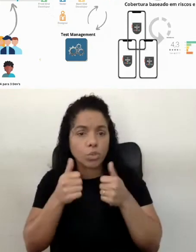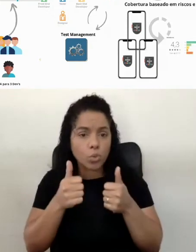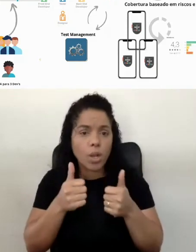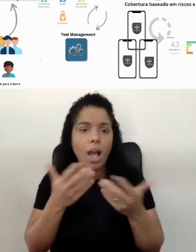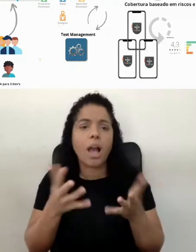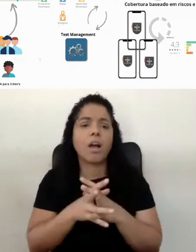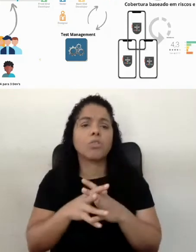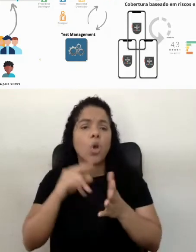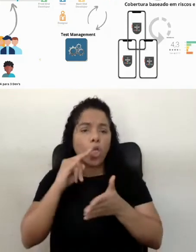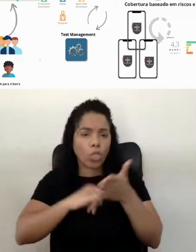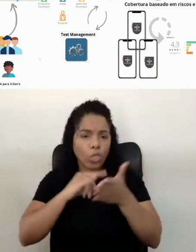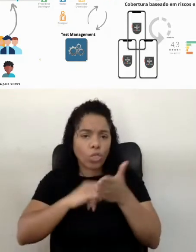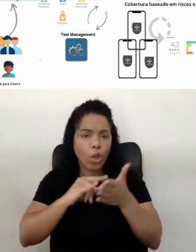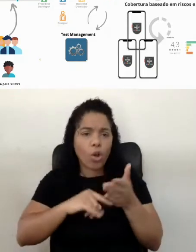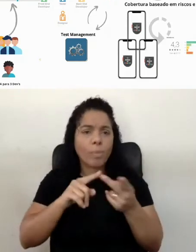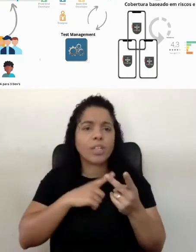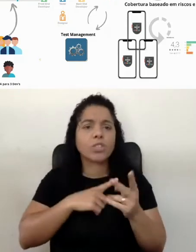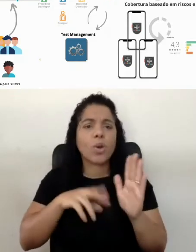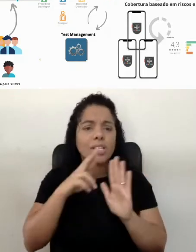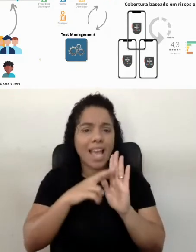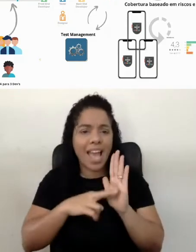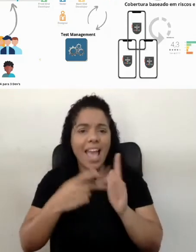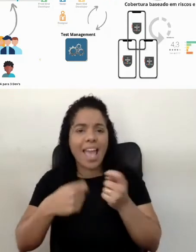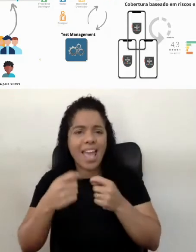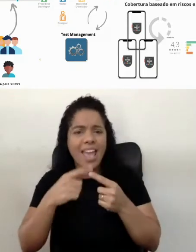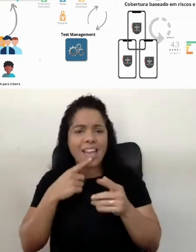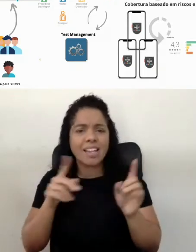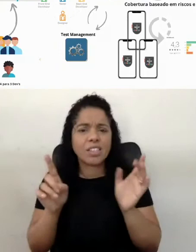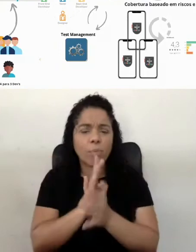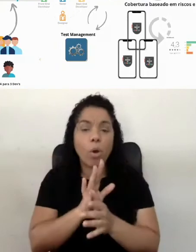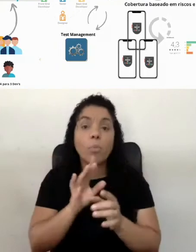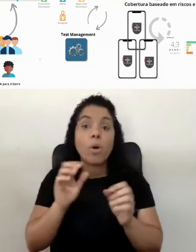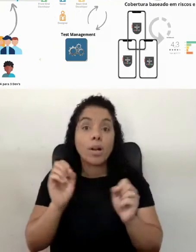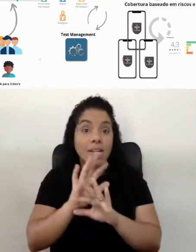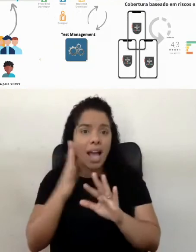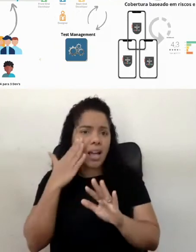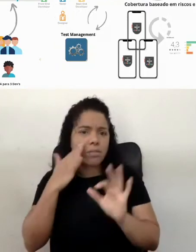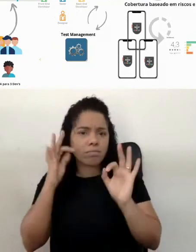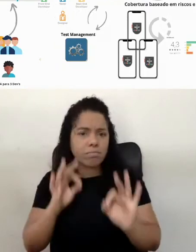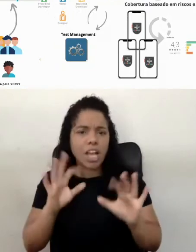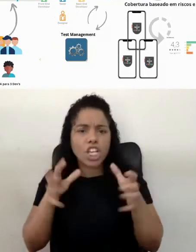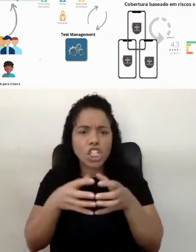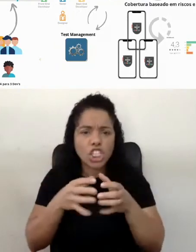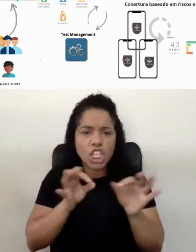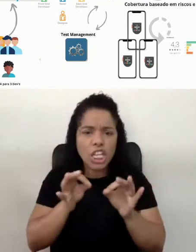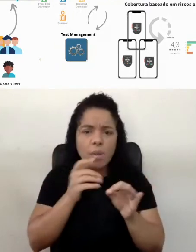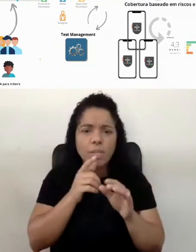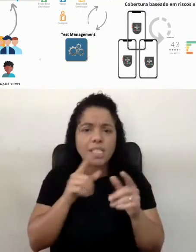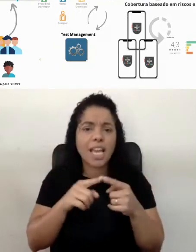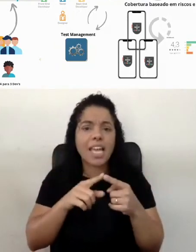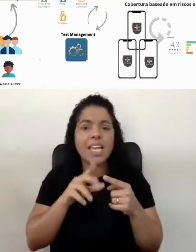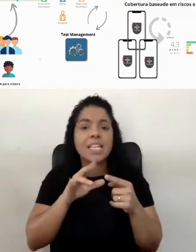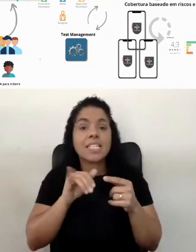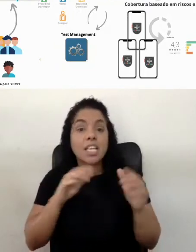documentações, com regras dos jogos claras e definidas, times alinhados, próximos, com a diminuição de silos